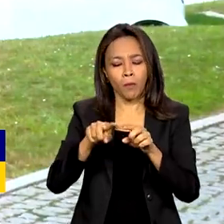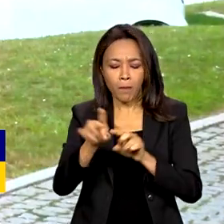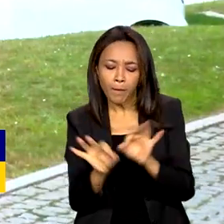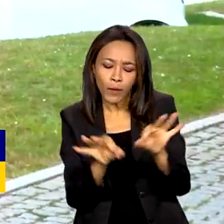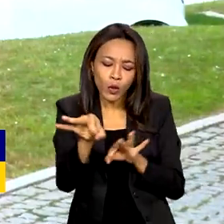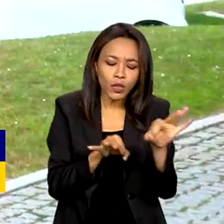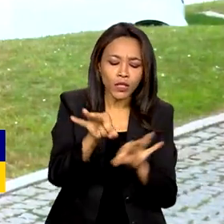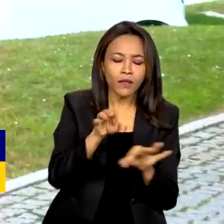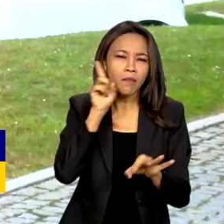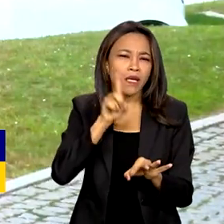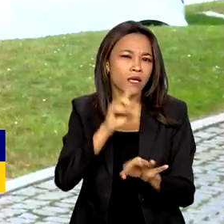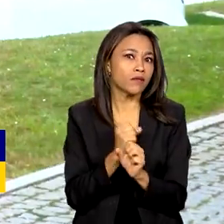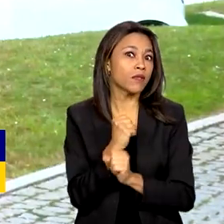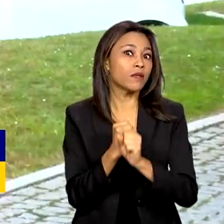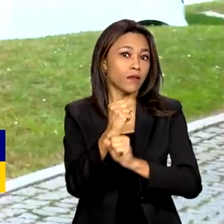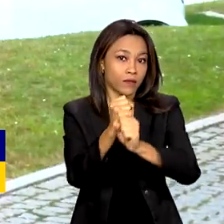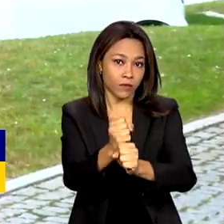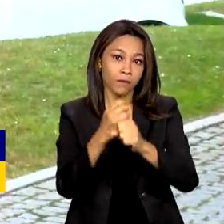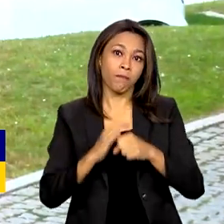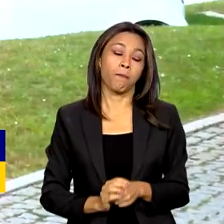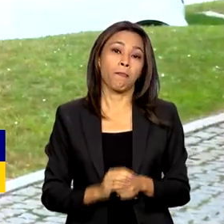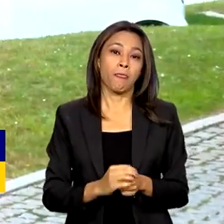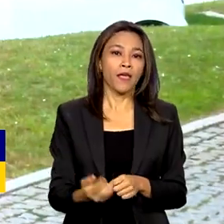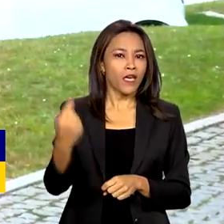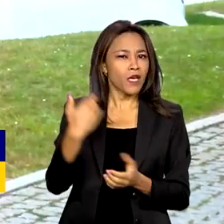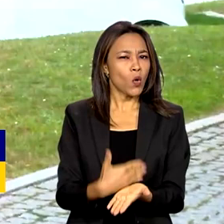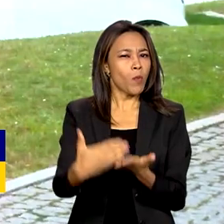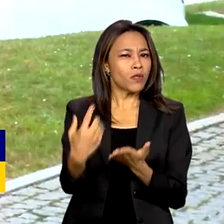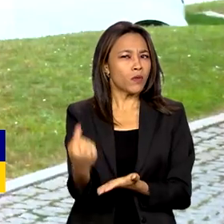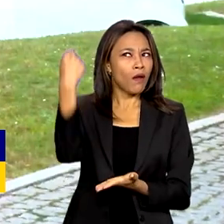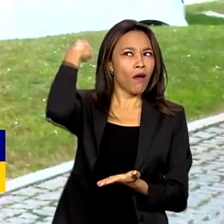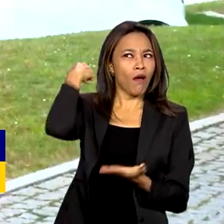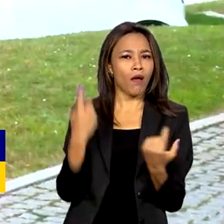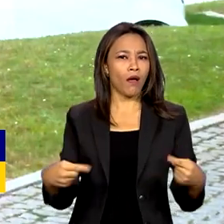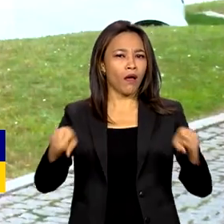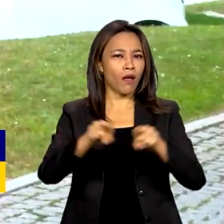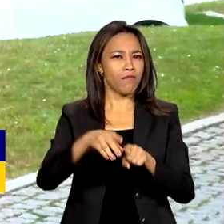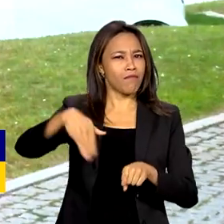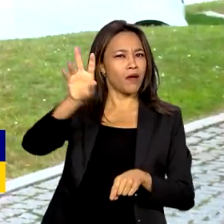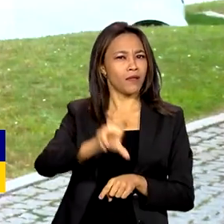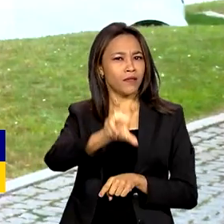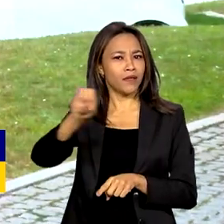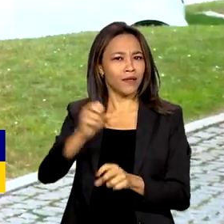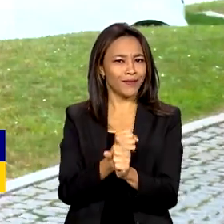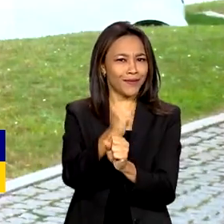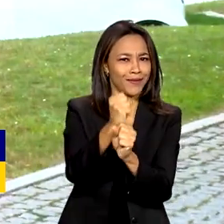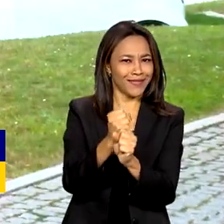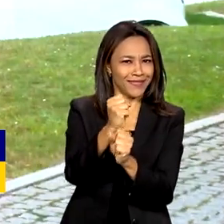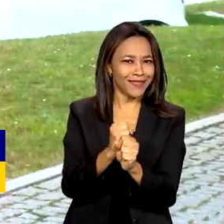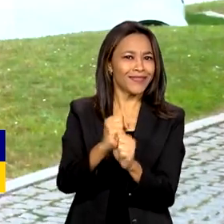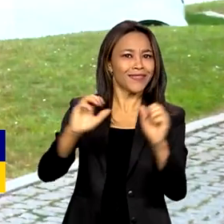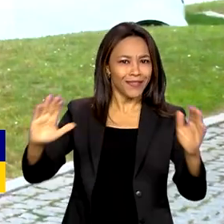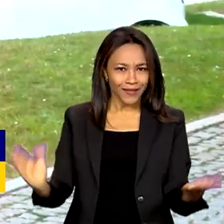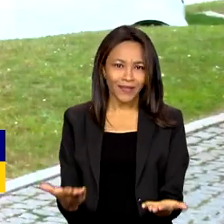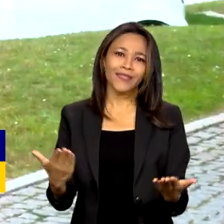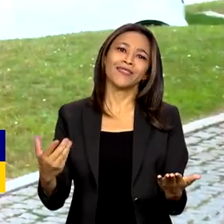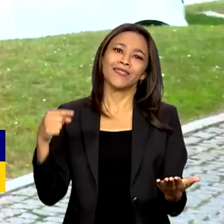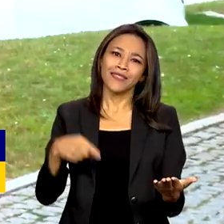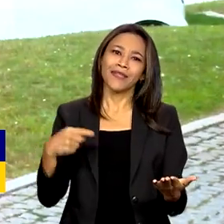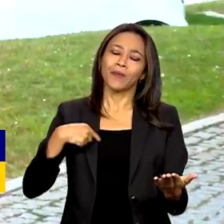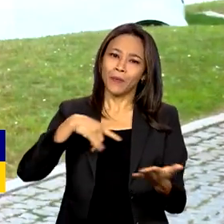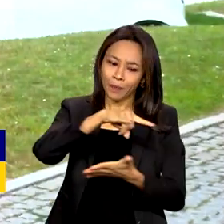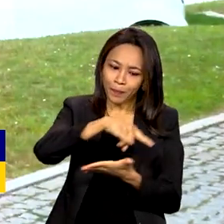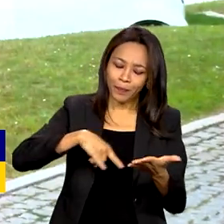muitos anos. Agora, então, você vê uma relação que começou lá atrás, mais de 500 anos, né? E agora, realmente, criando um projeto tão